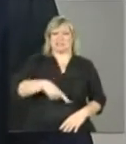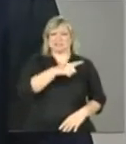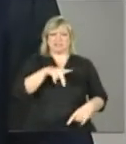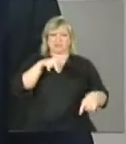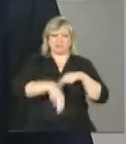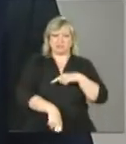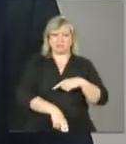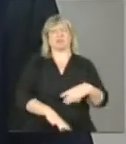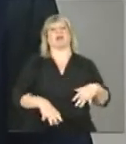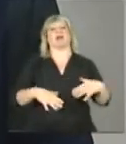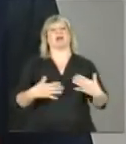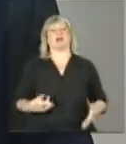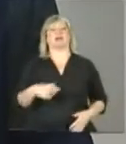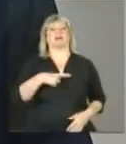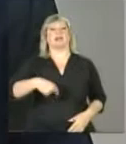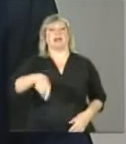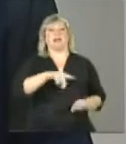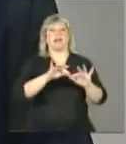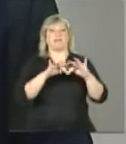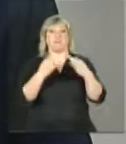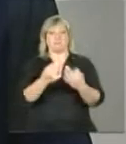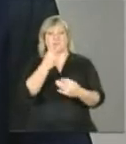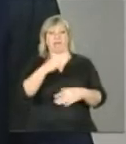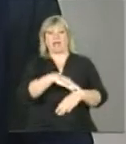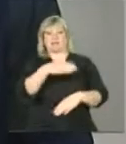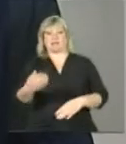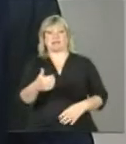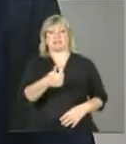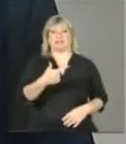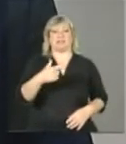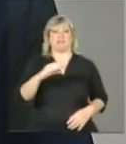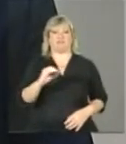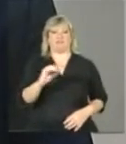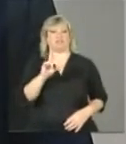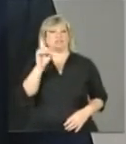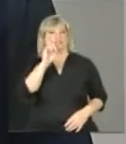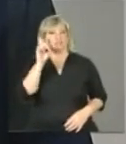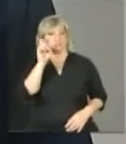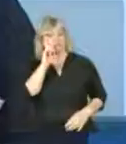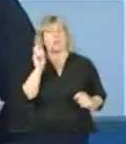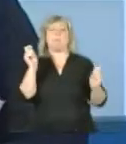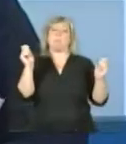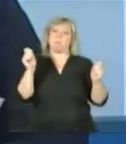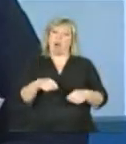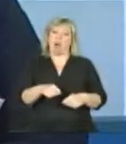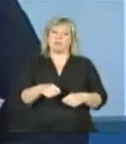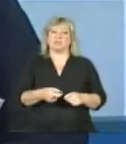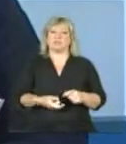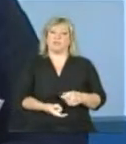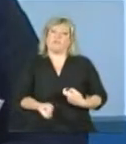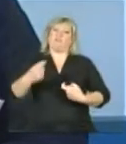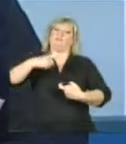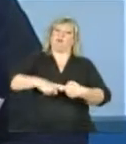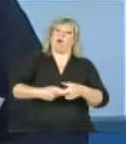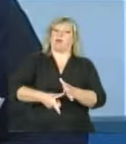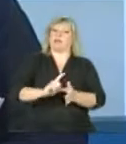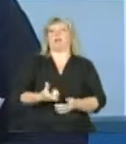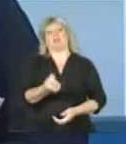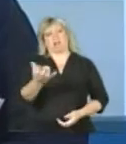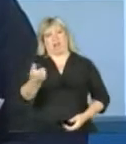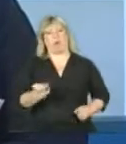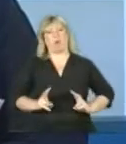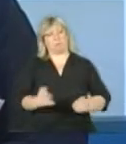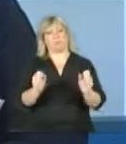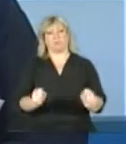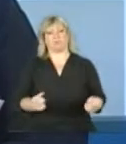informação, sim, no prazo de 120 dias, o benefício é revertido o cancelamento. Rossana Oliveira, de Realma,